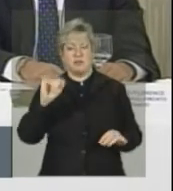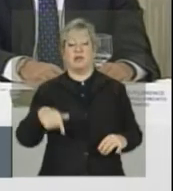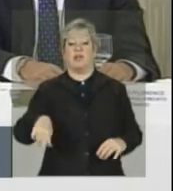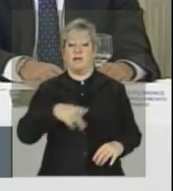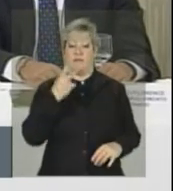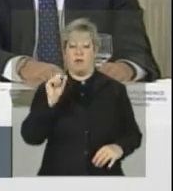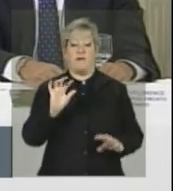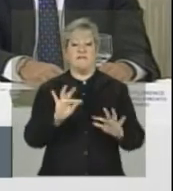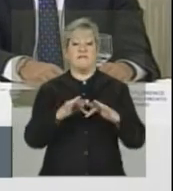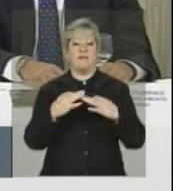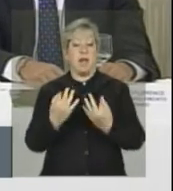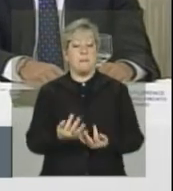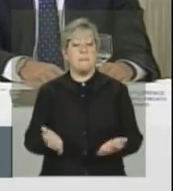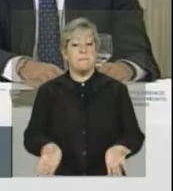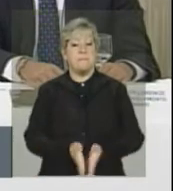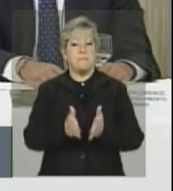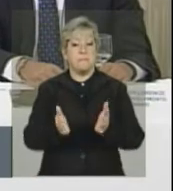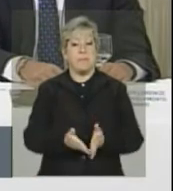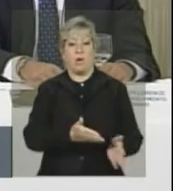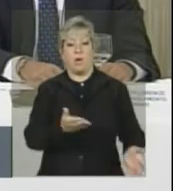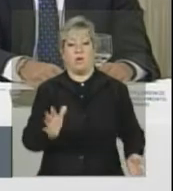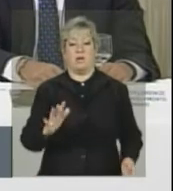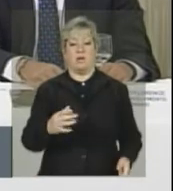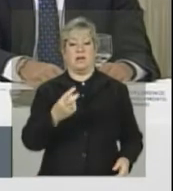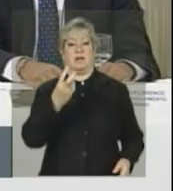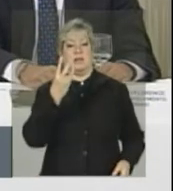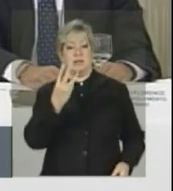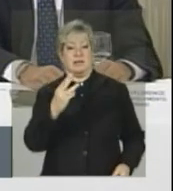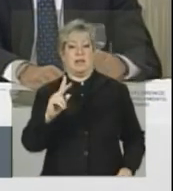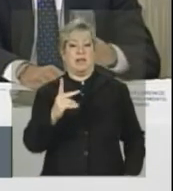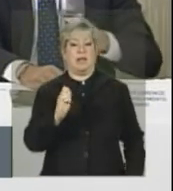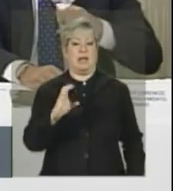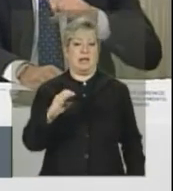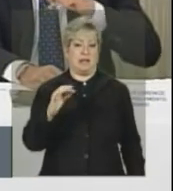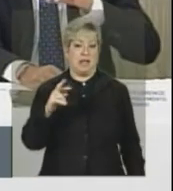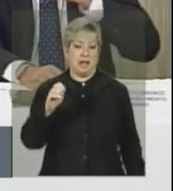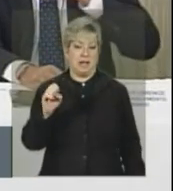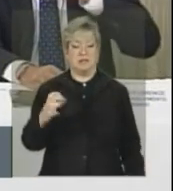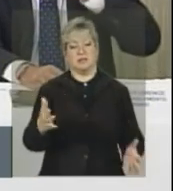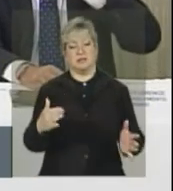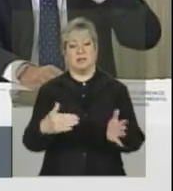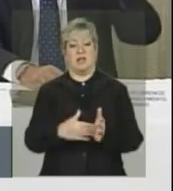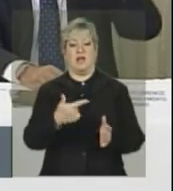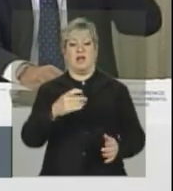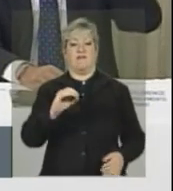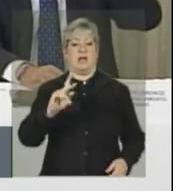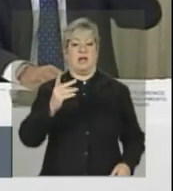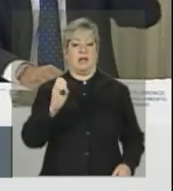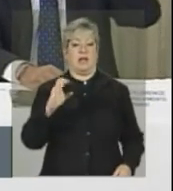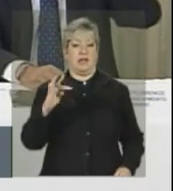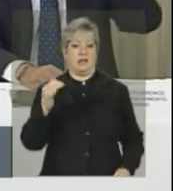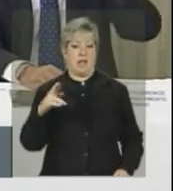famílias pobres, portanto, 3 hectares, 10 hectares, 20 hectares, e